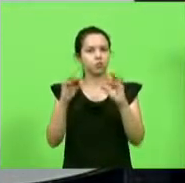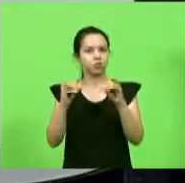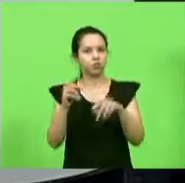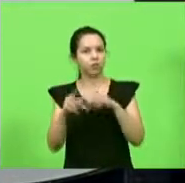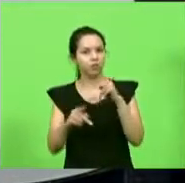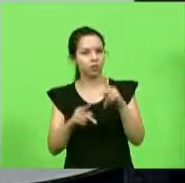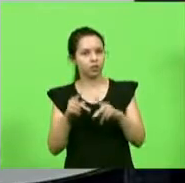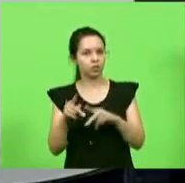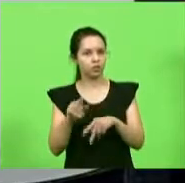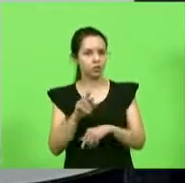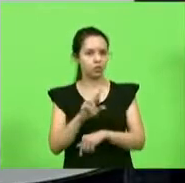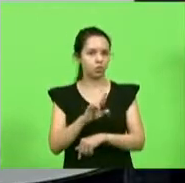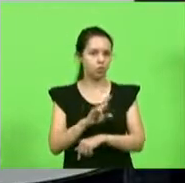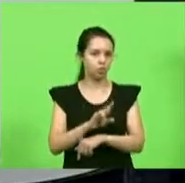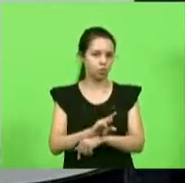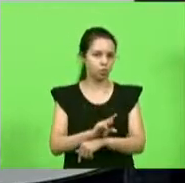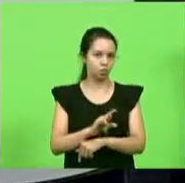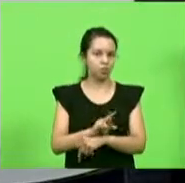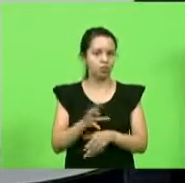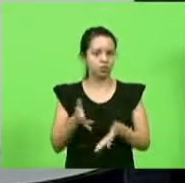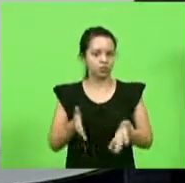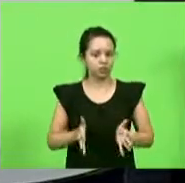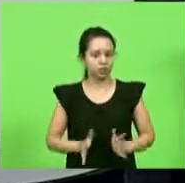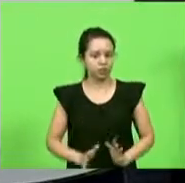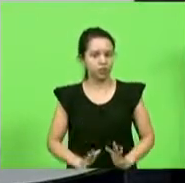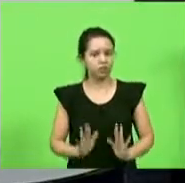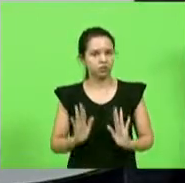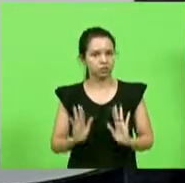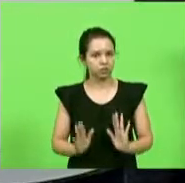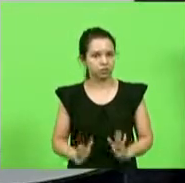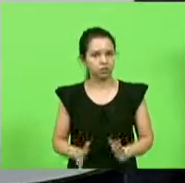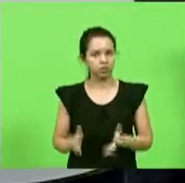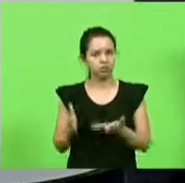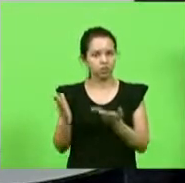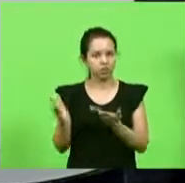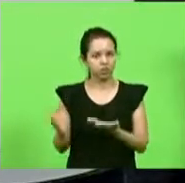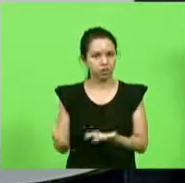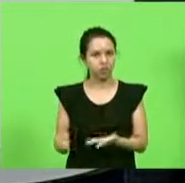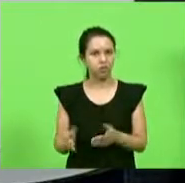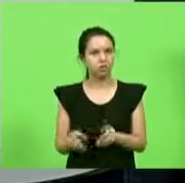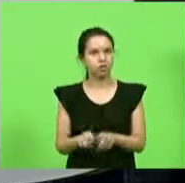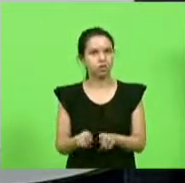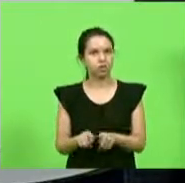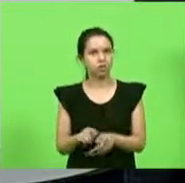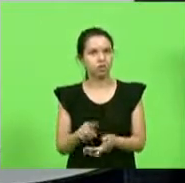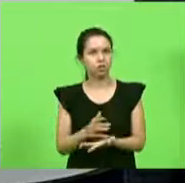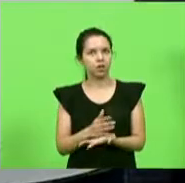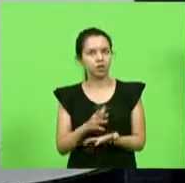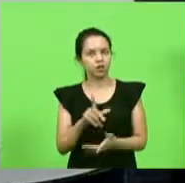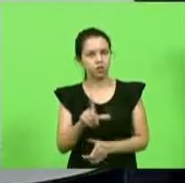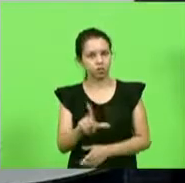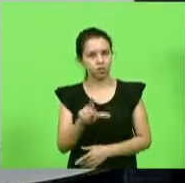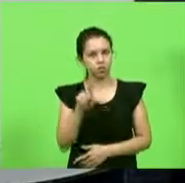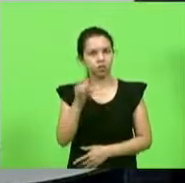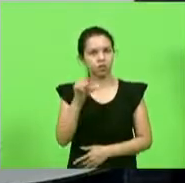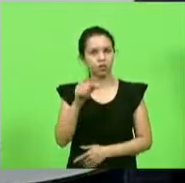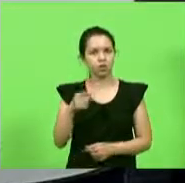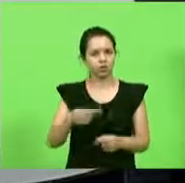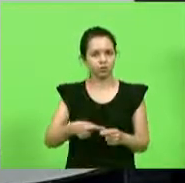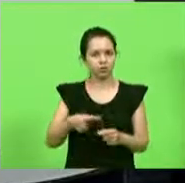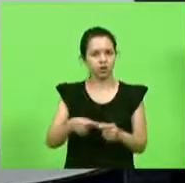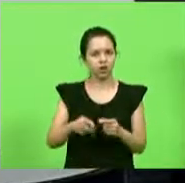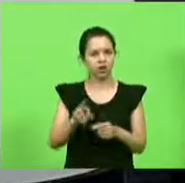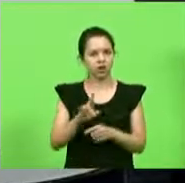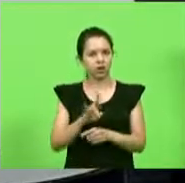rio sulenses aqueles que lá nasceram aqueles que escolheram a cidade de Rio do Sul para viver para